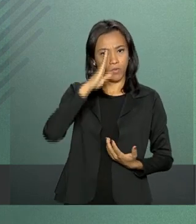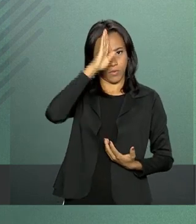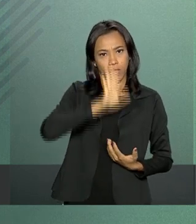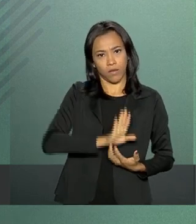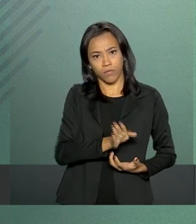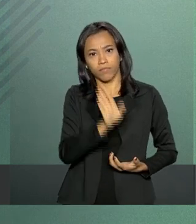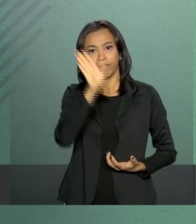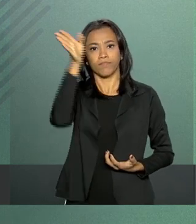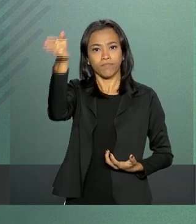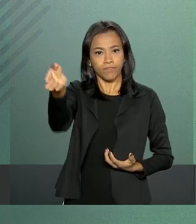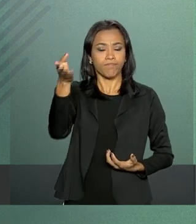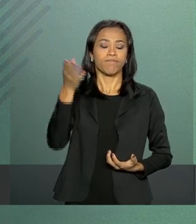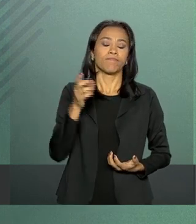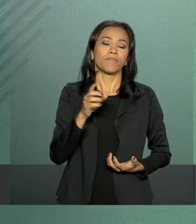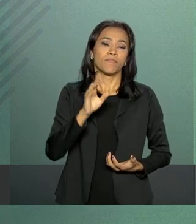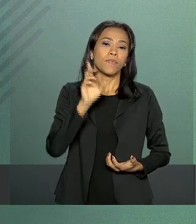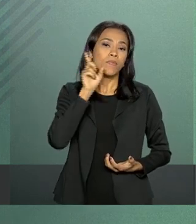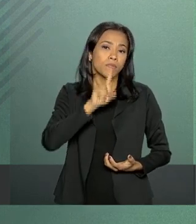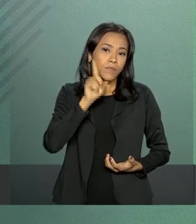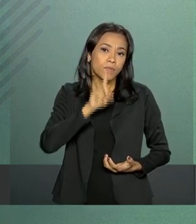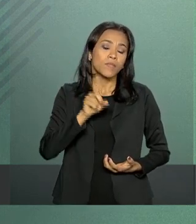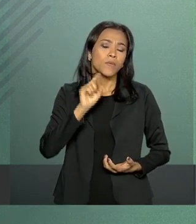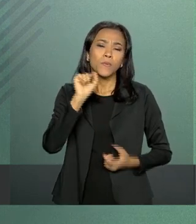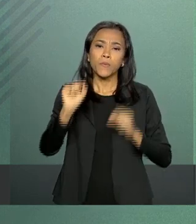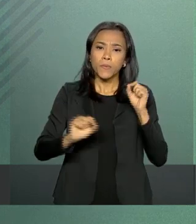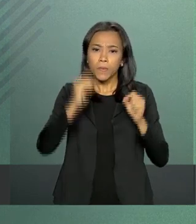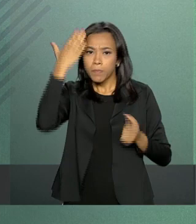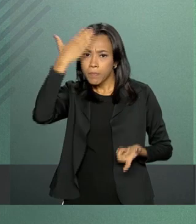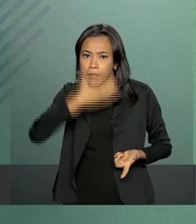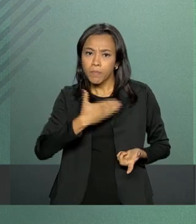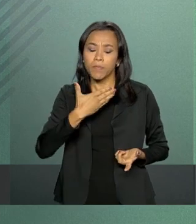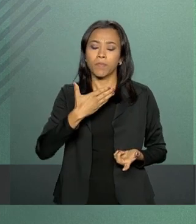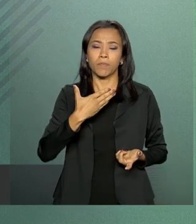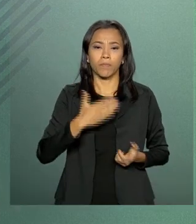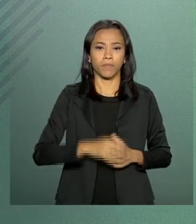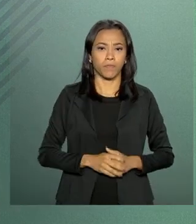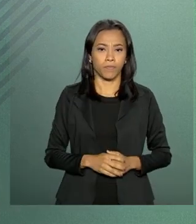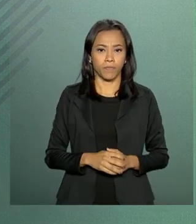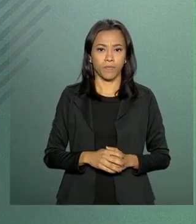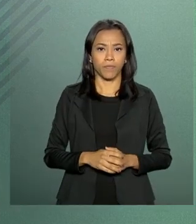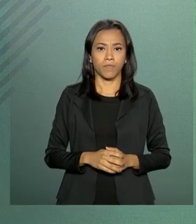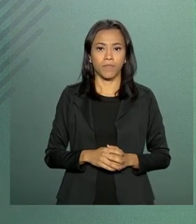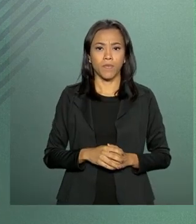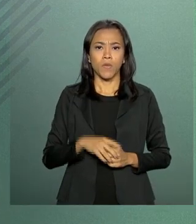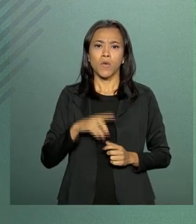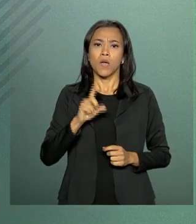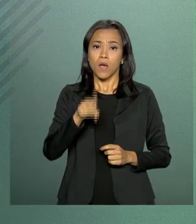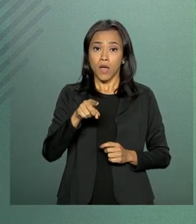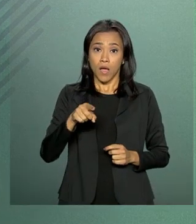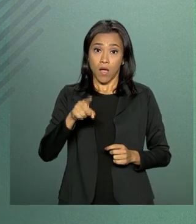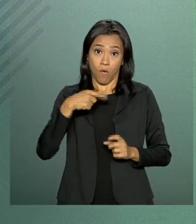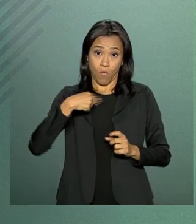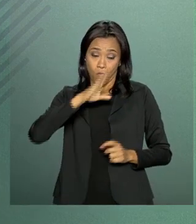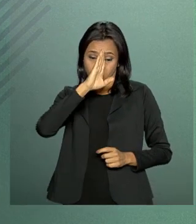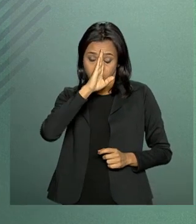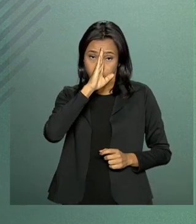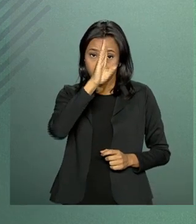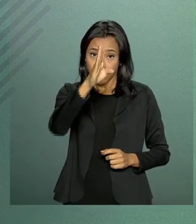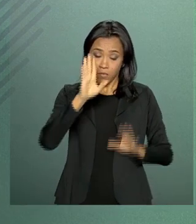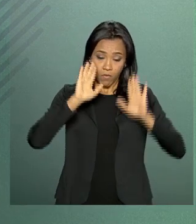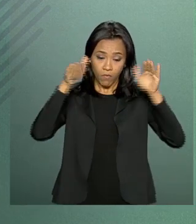Bolsonaro ao exterior, demonstrando a prioridade que o governo atribui